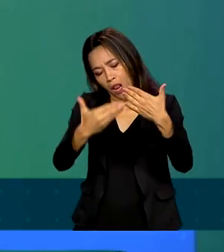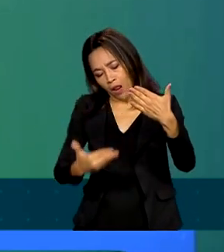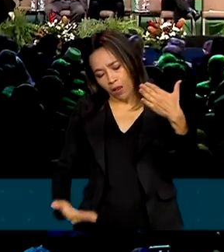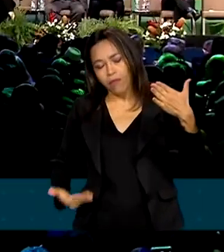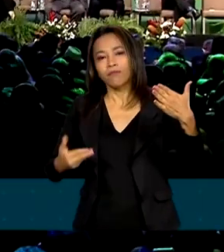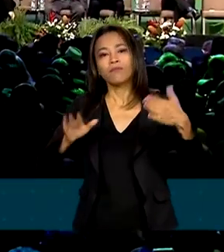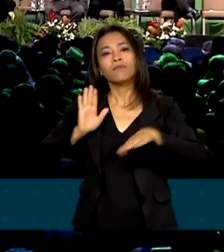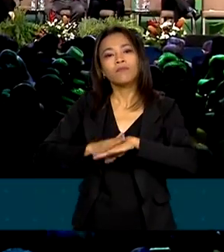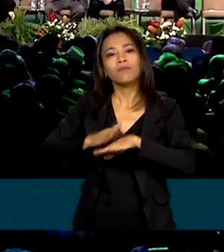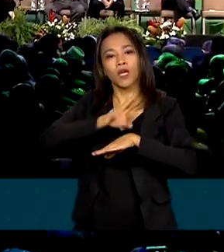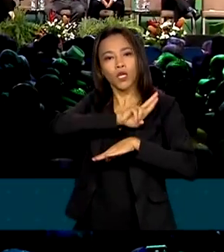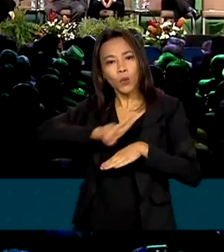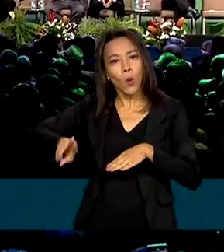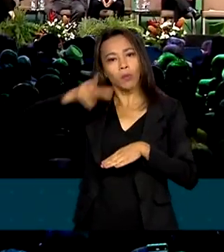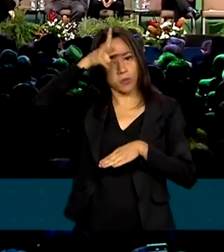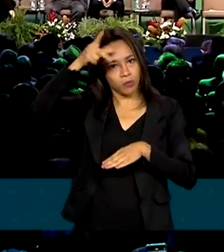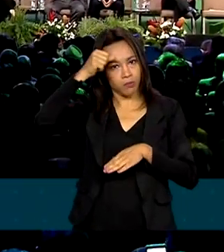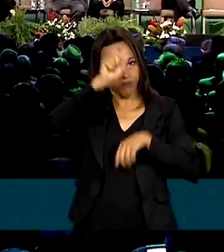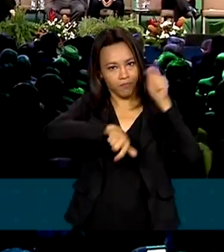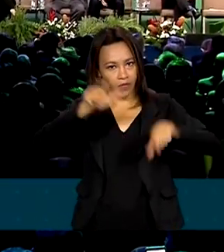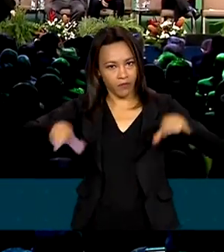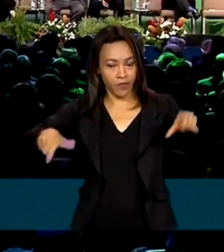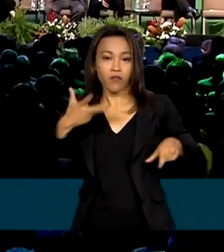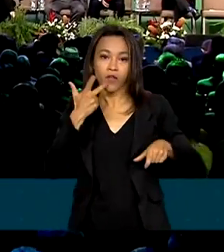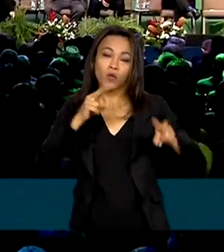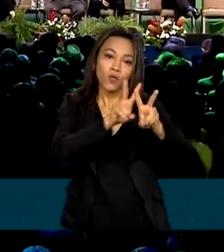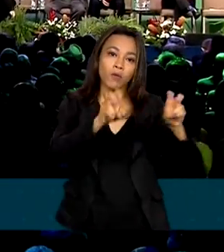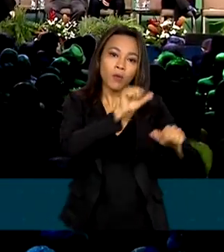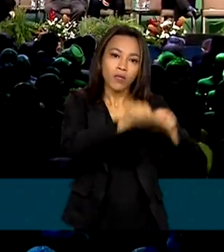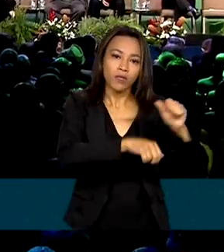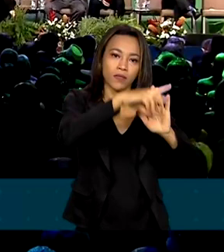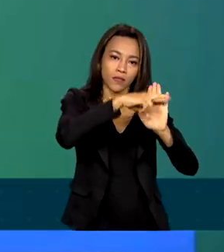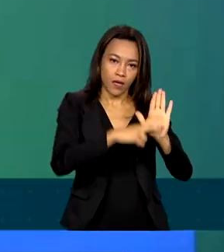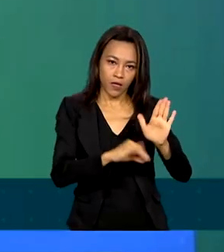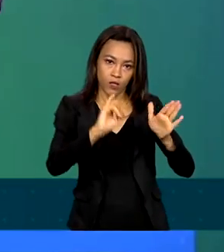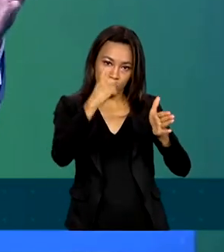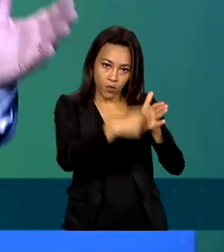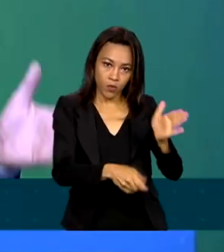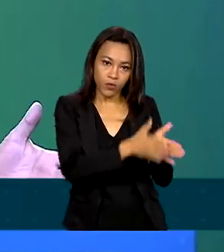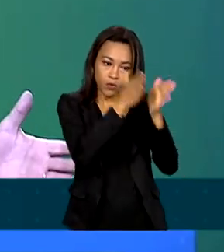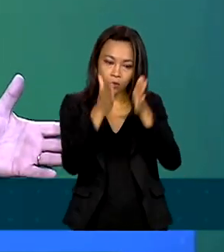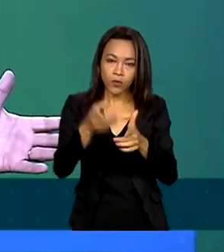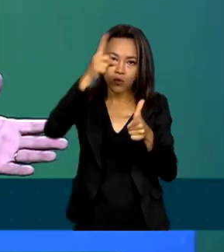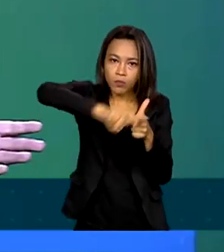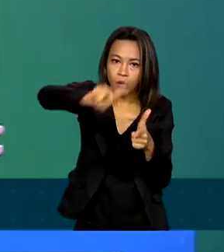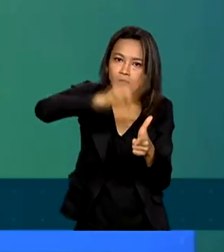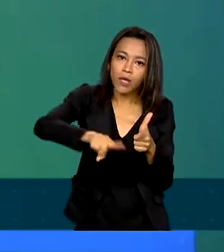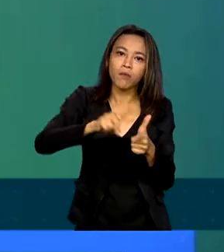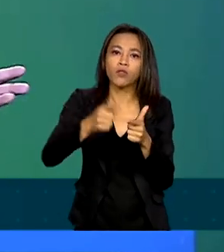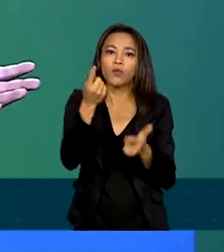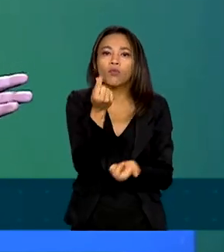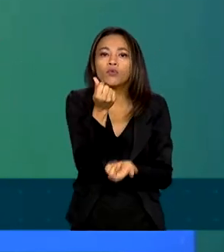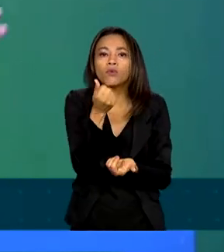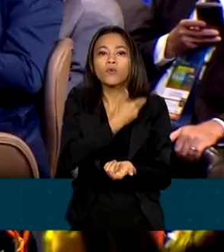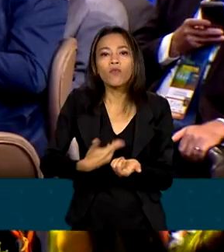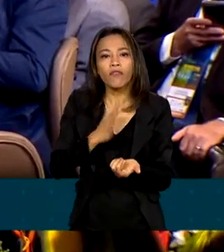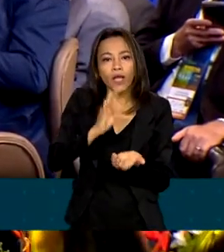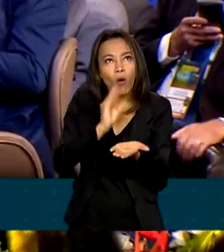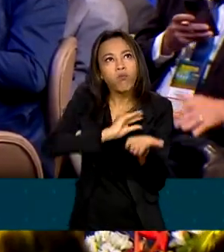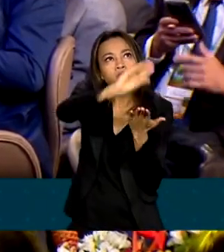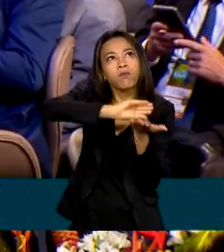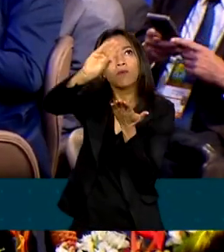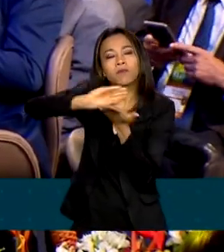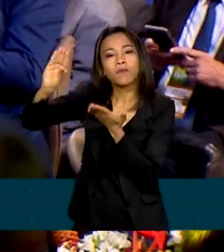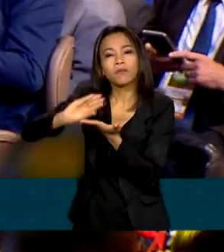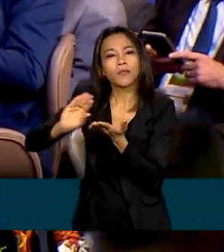prefeitos. Falou da necessidade da reforma tributária e dos problemas no repasse da União para os municípios nas